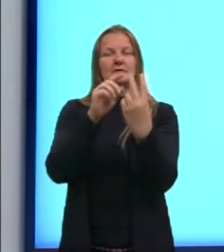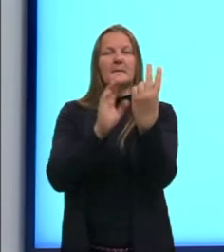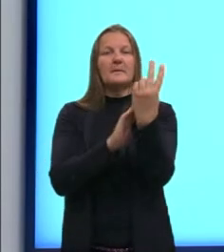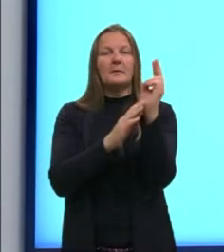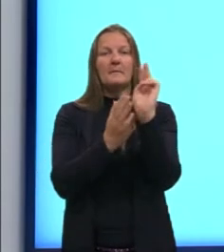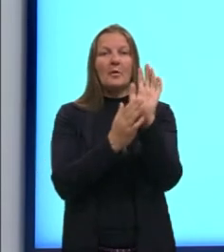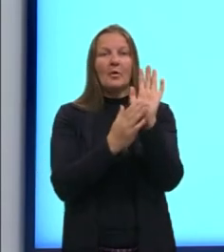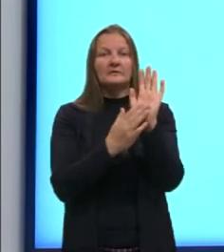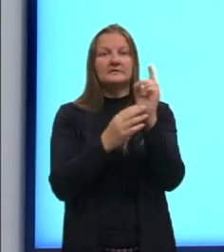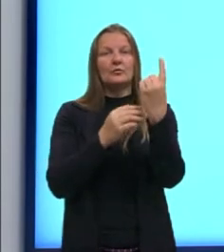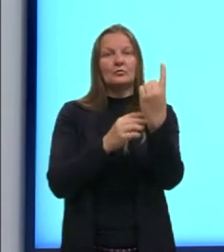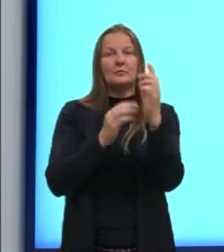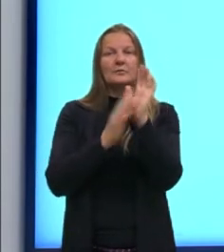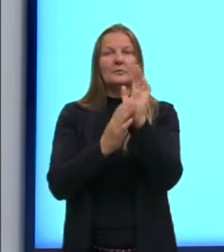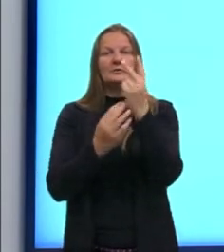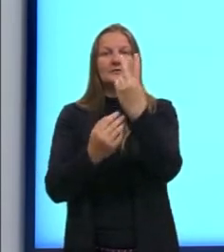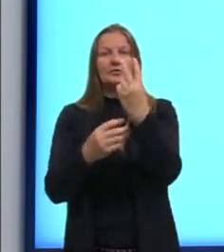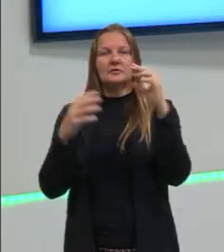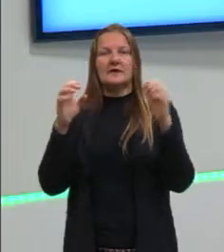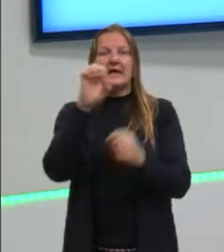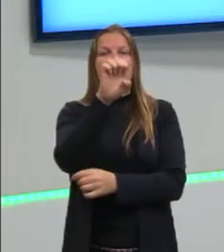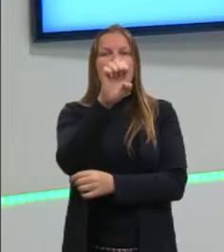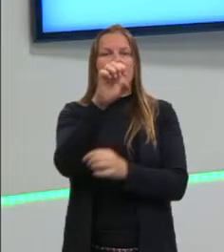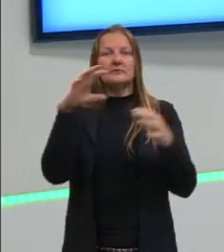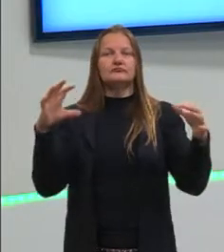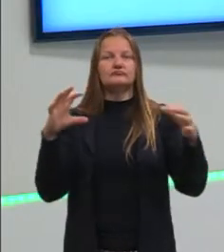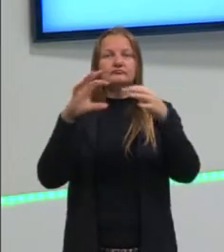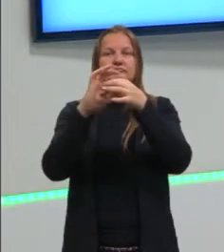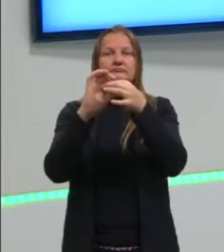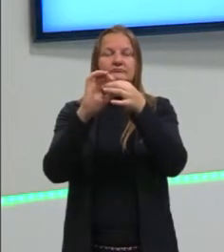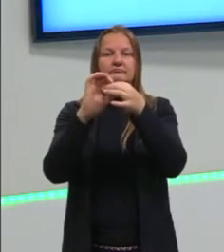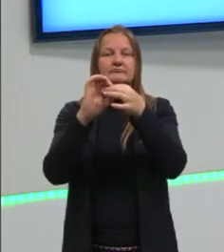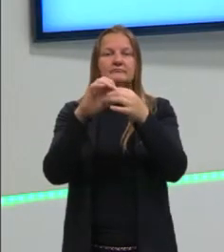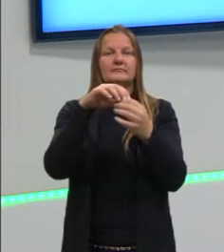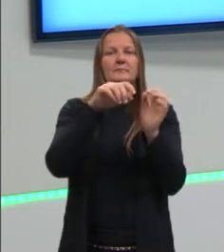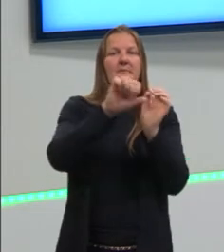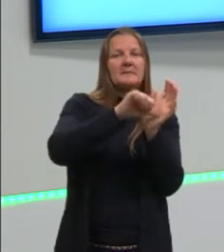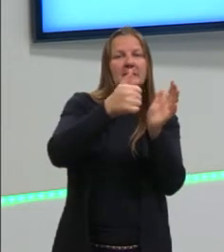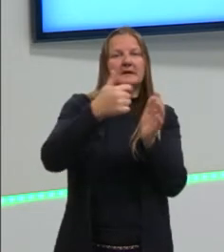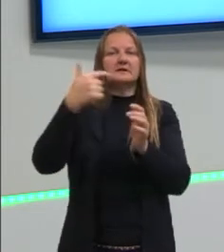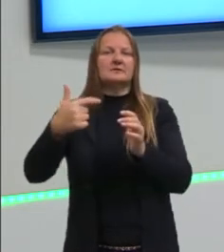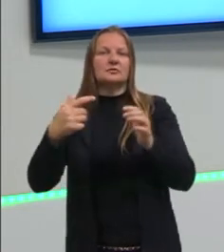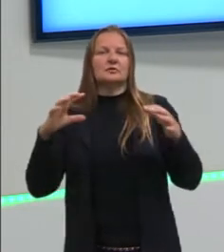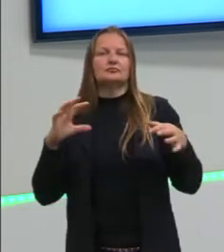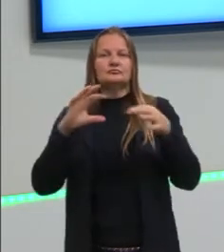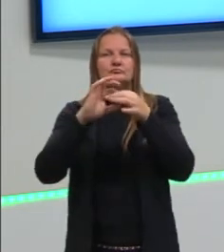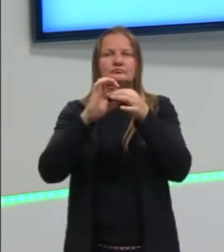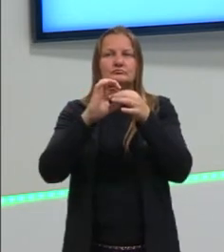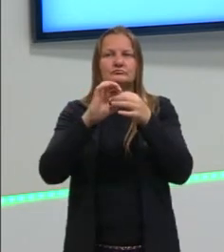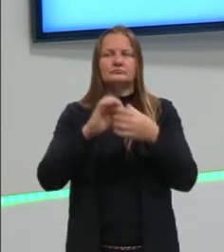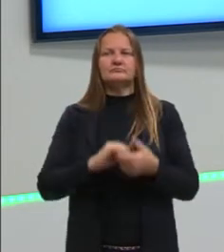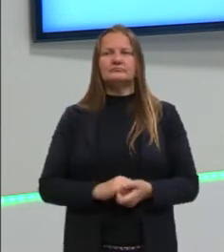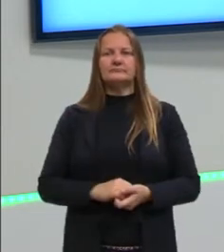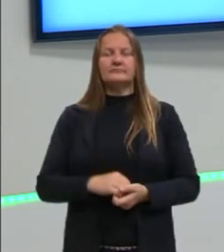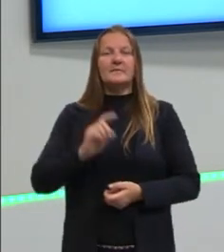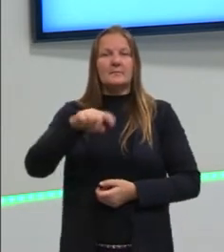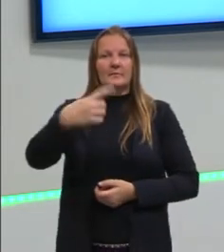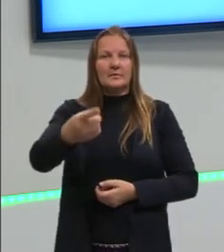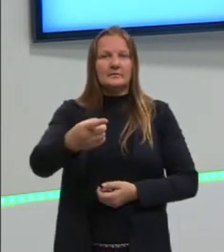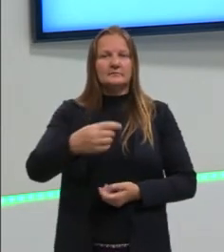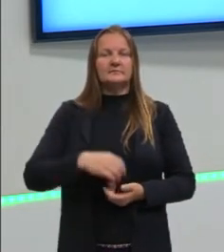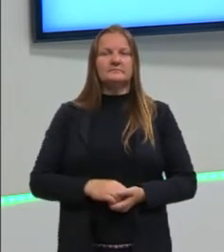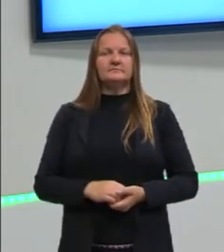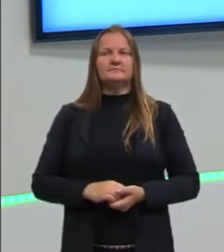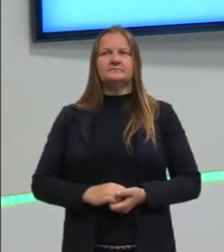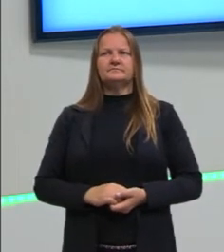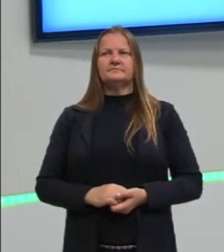para avaliar. E eu tenho esse E aqui no meio, né? Que une essas duas proposições. A próxima, proposição